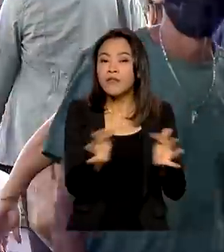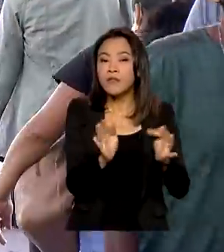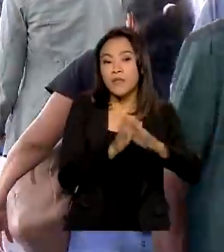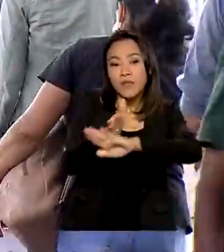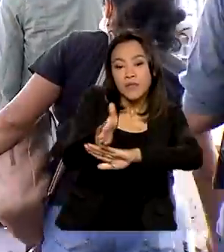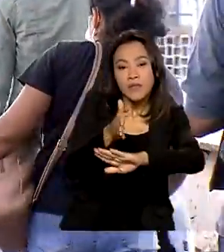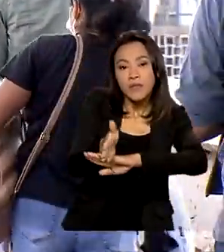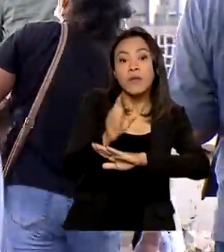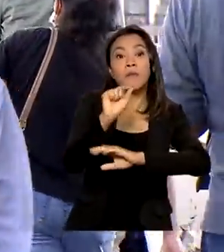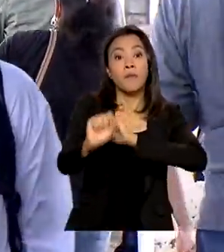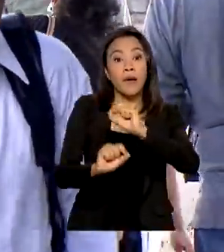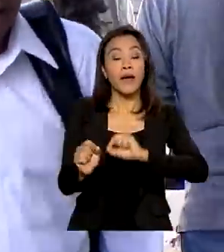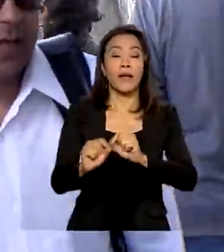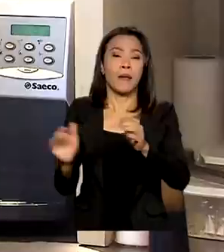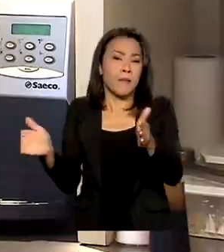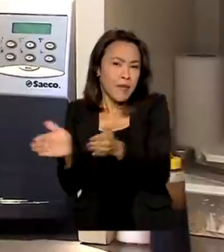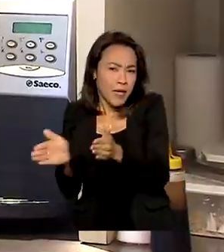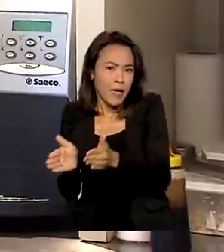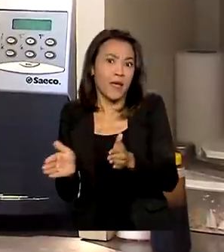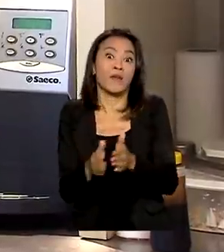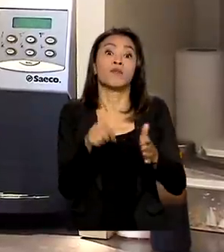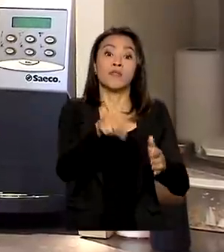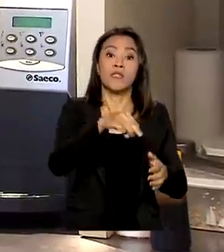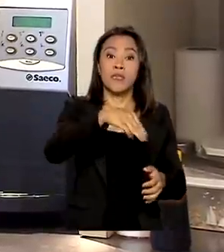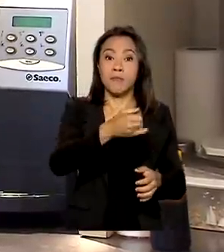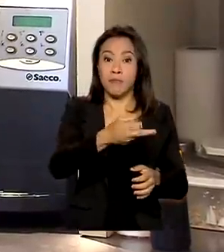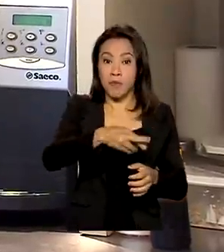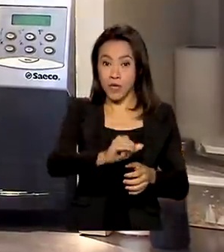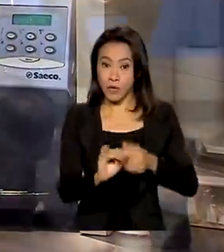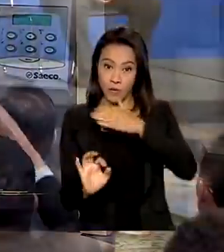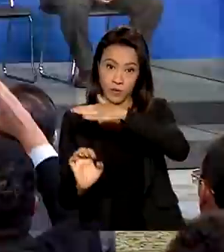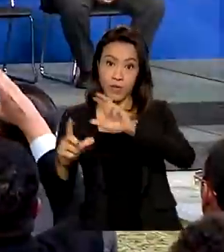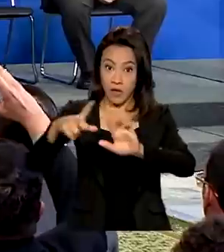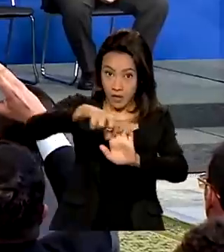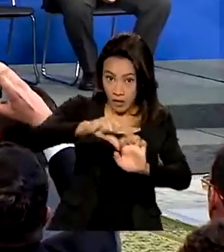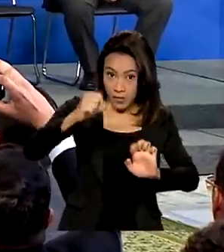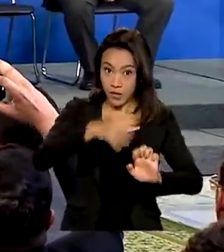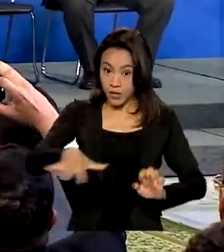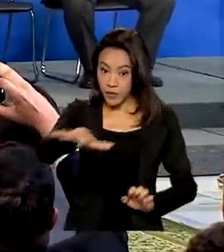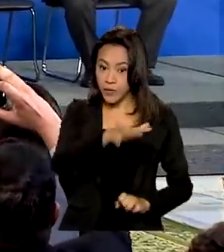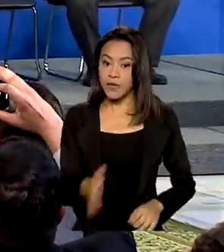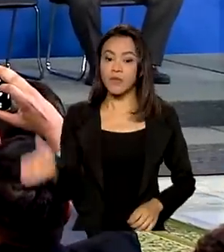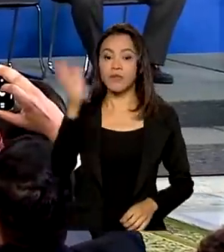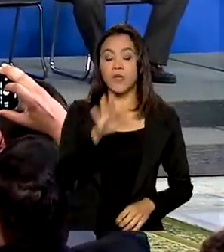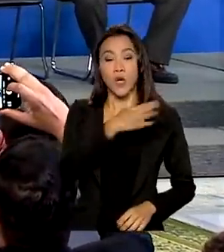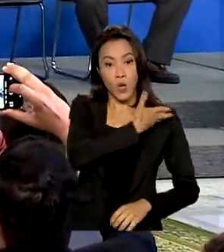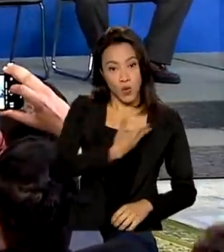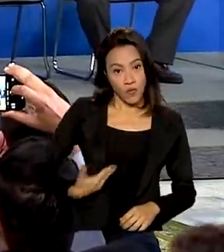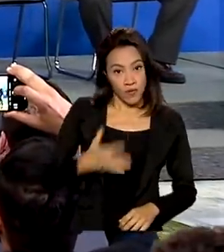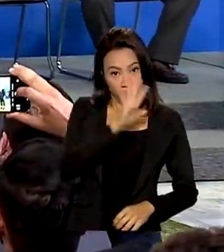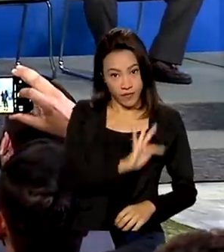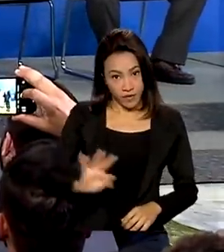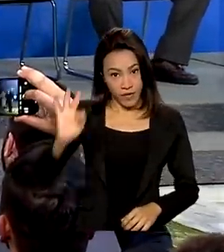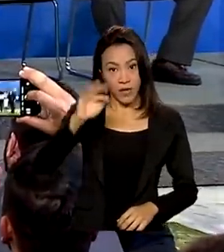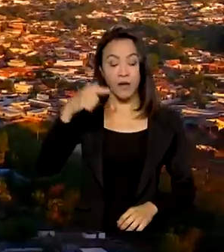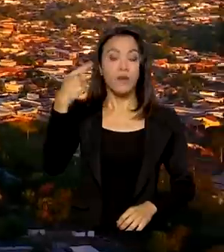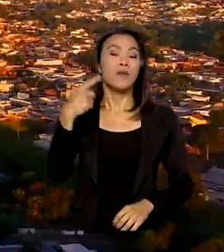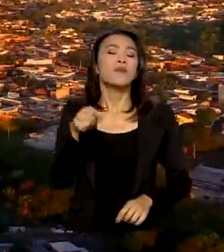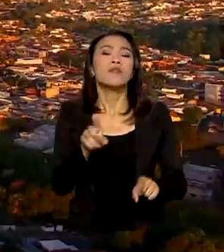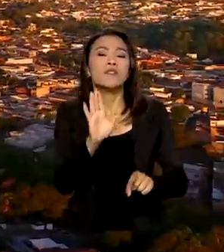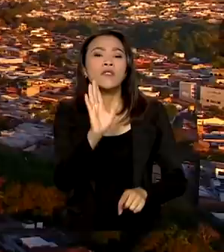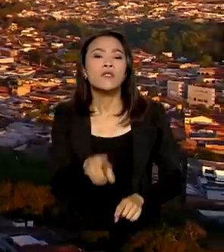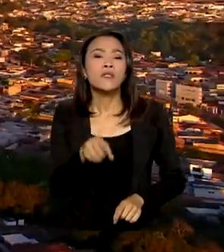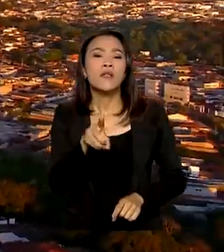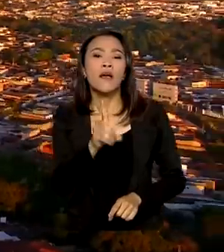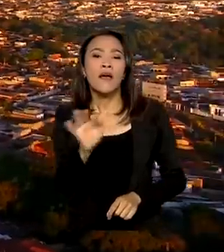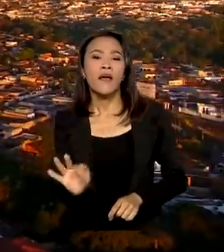financiamento para pequenos e microempreendedores. União e Distrito Federal fecham acordo para regularização